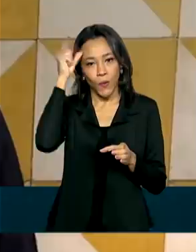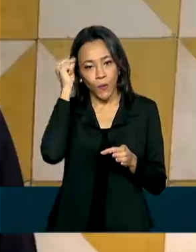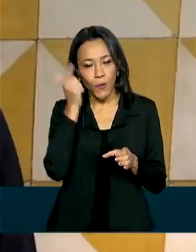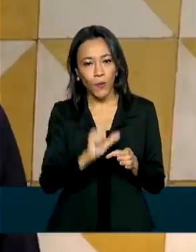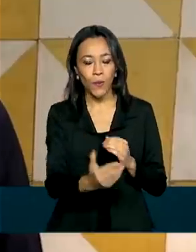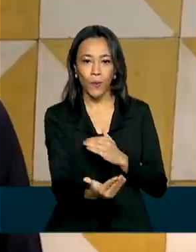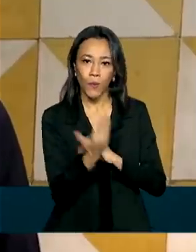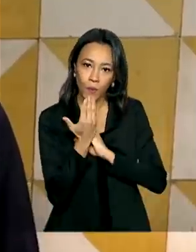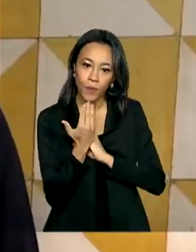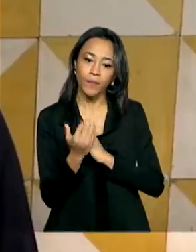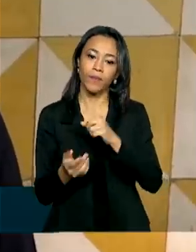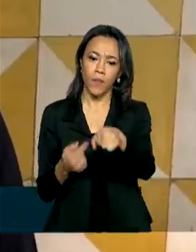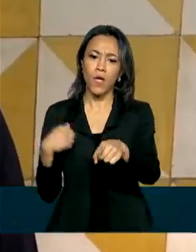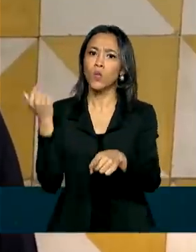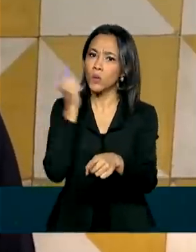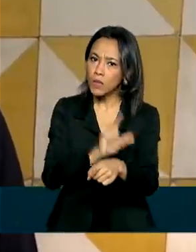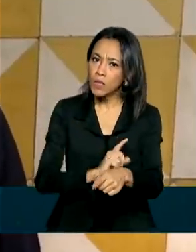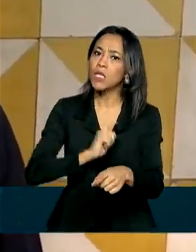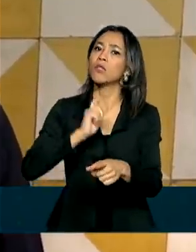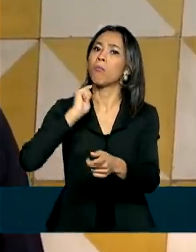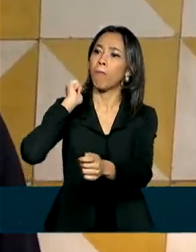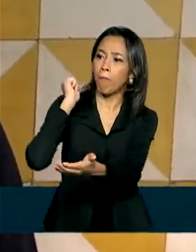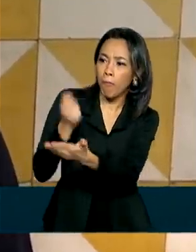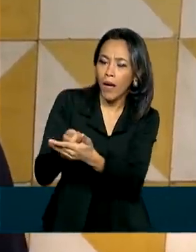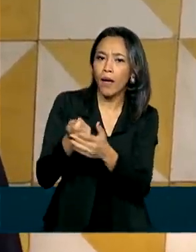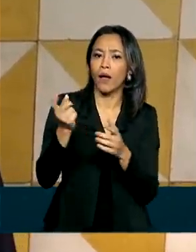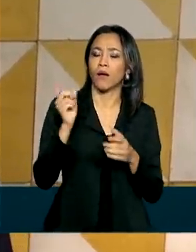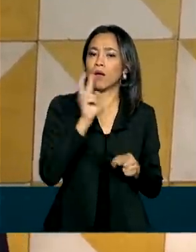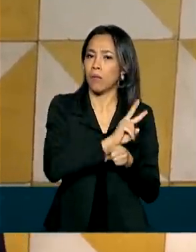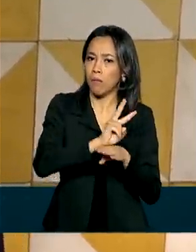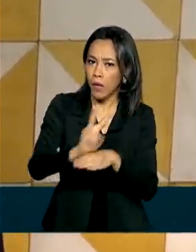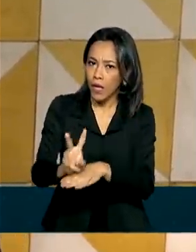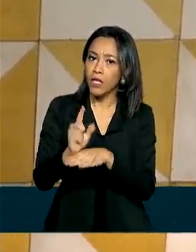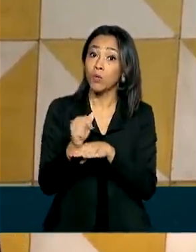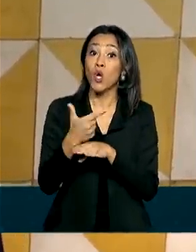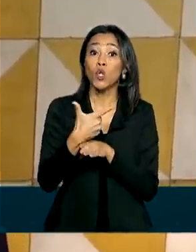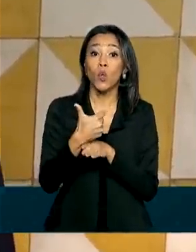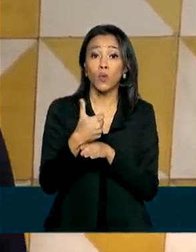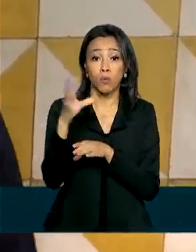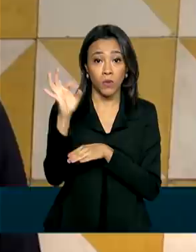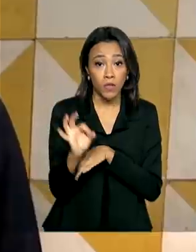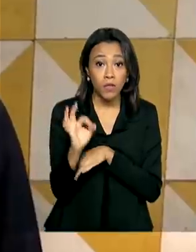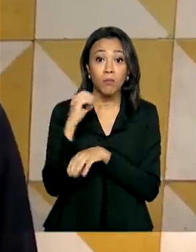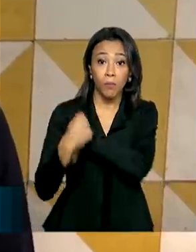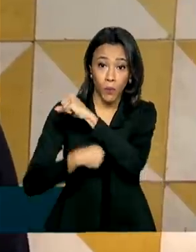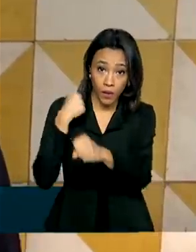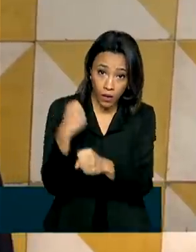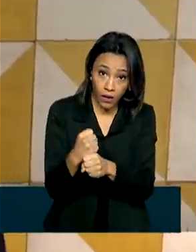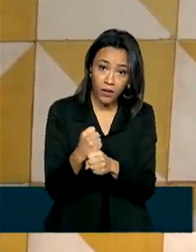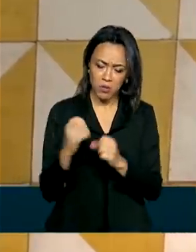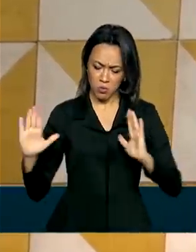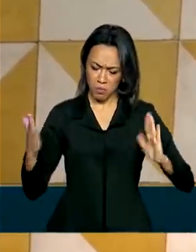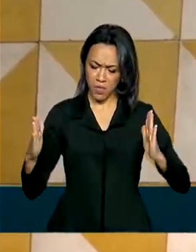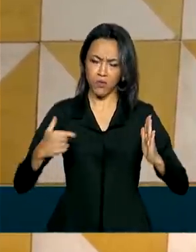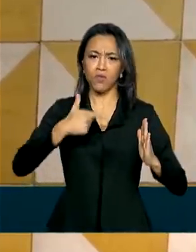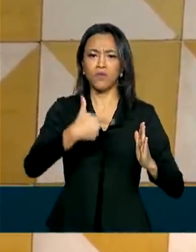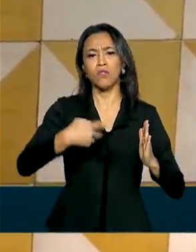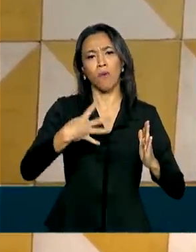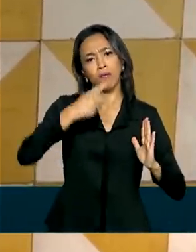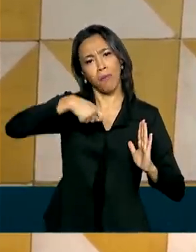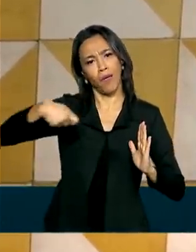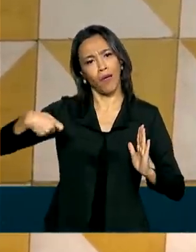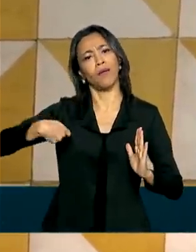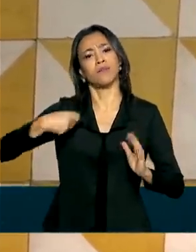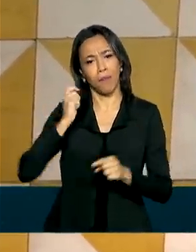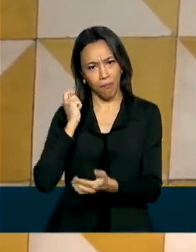Eu estou conseguindo pegar o empréstimo com 2,5% ao ano, possibilidade de pagar em 24 meses e ainda